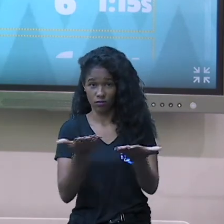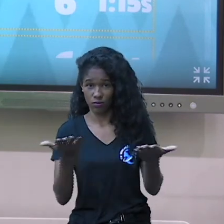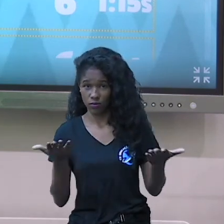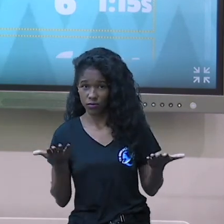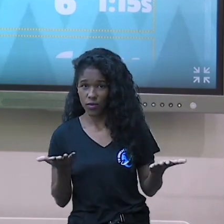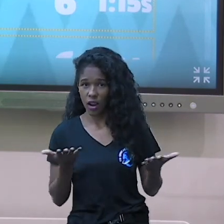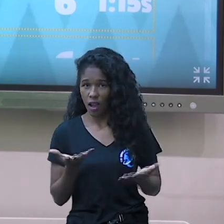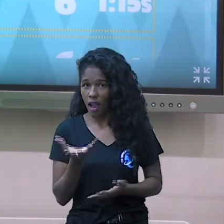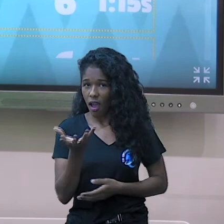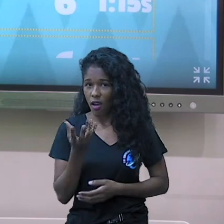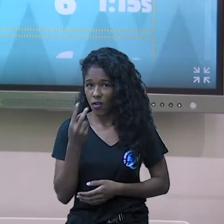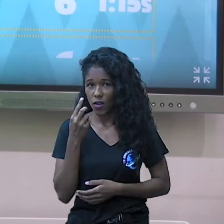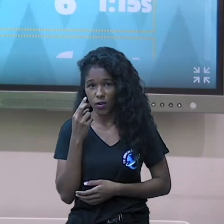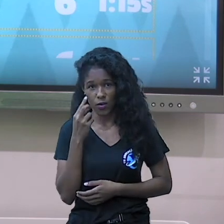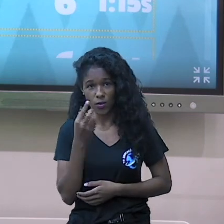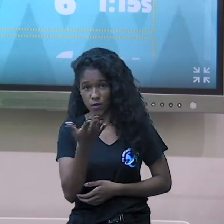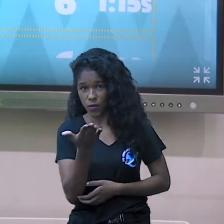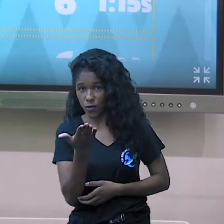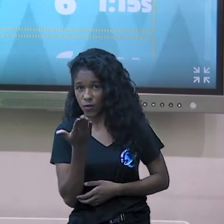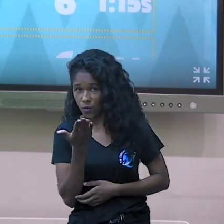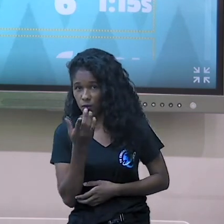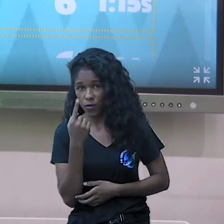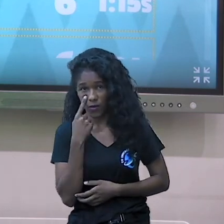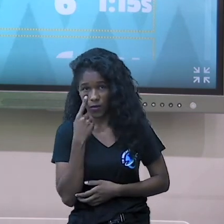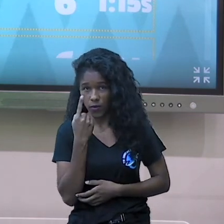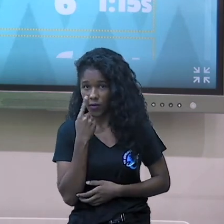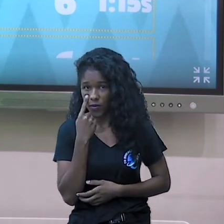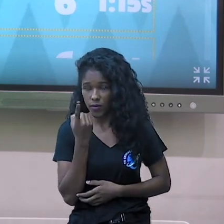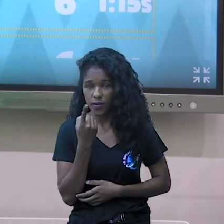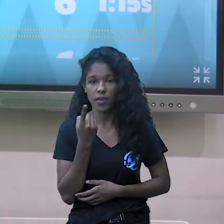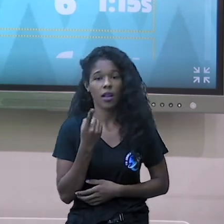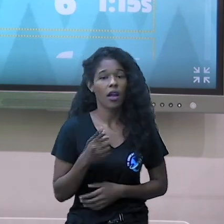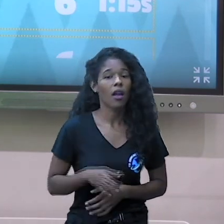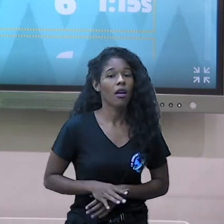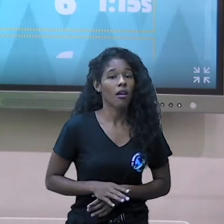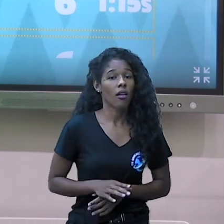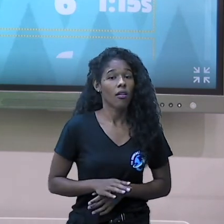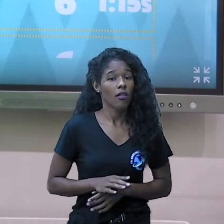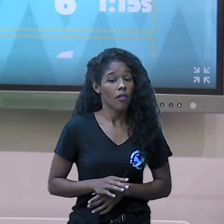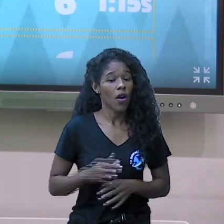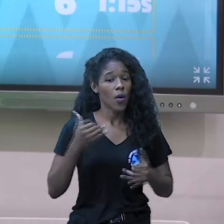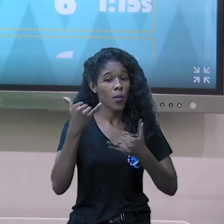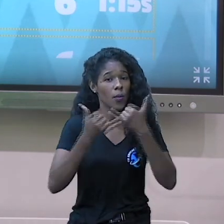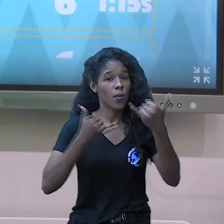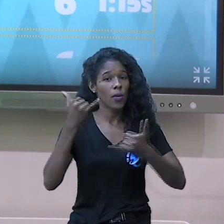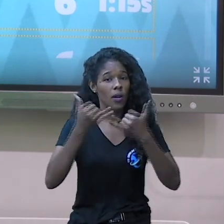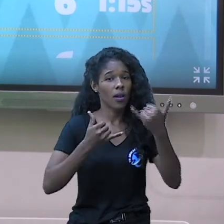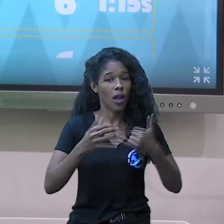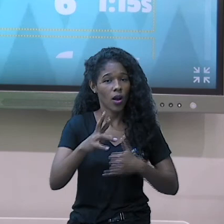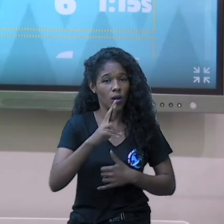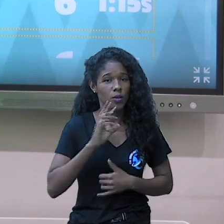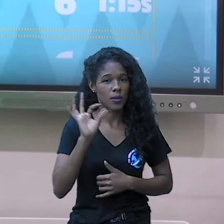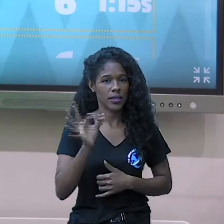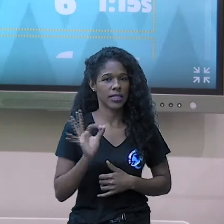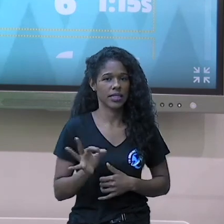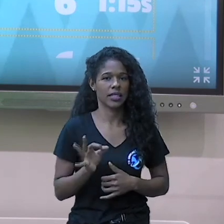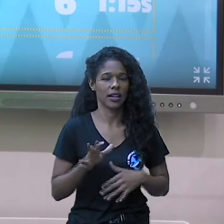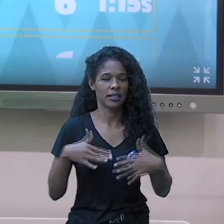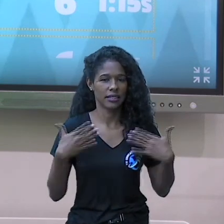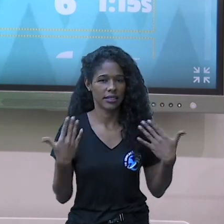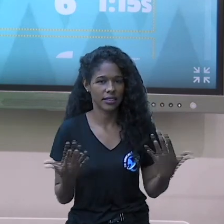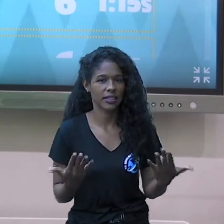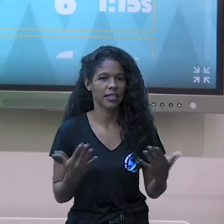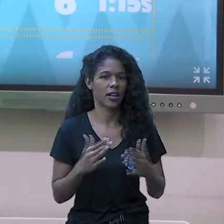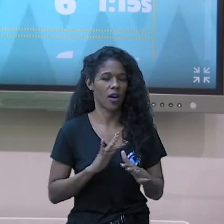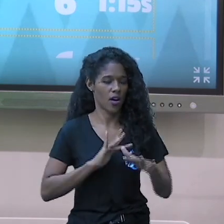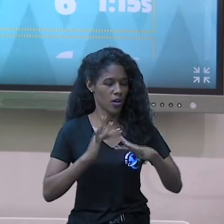Agora eu quero ver se você vai acertar tudo. E coloca seu nome lá na tabela de classificação. Ok? Acessem as nossas redes sociais. Acessem a